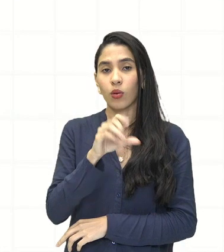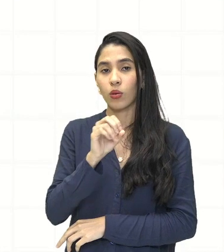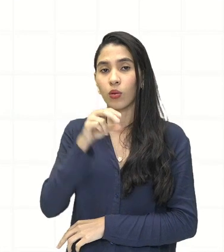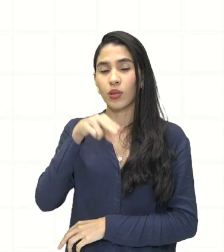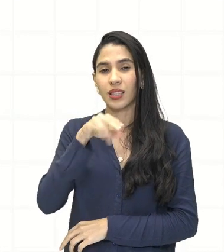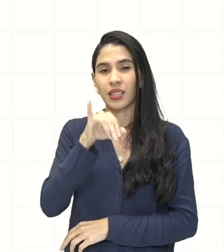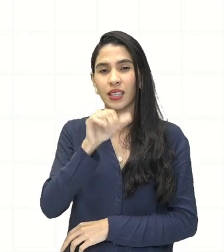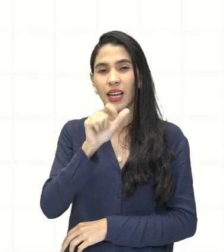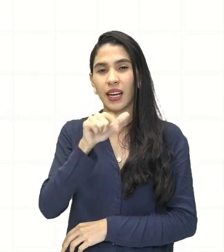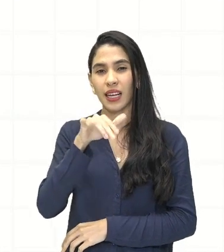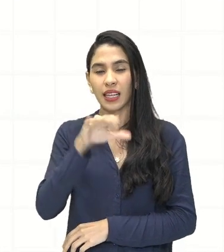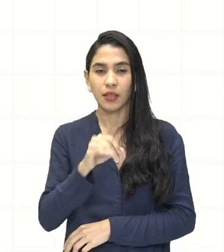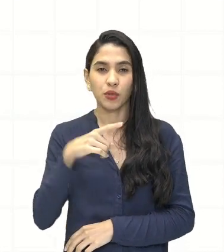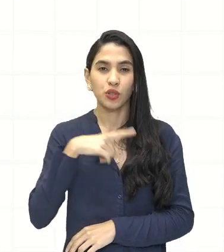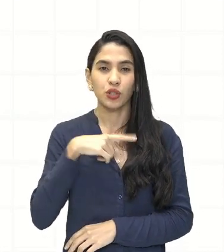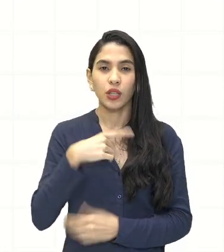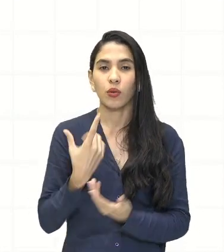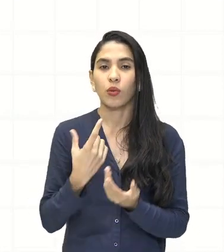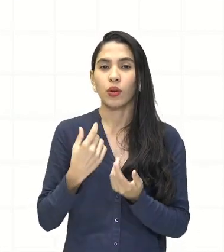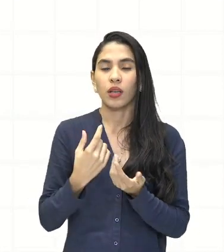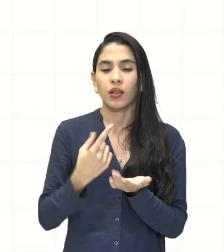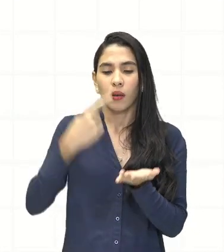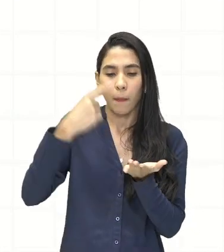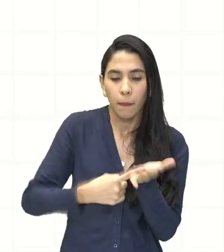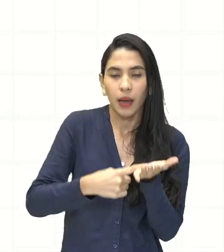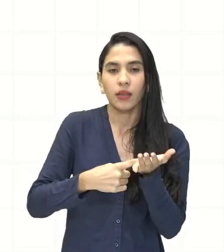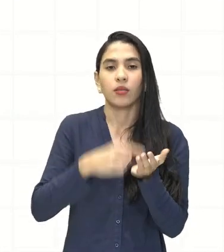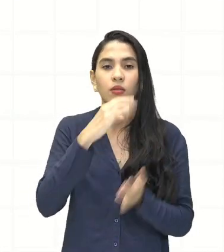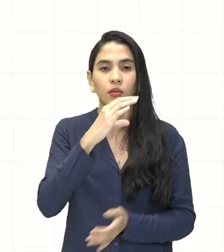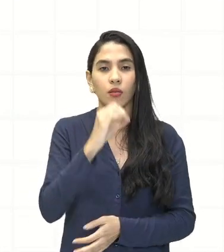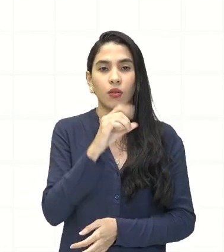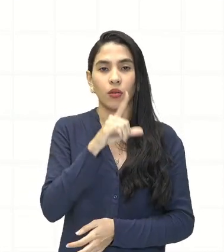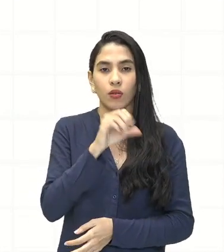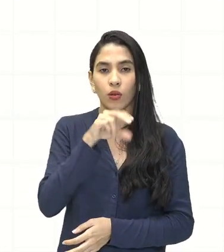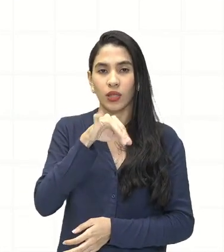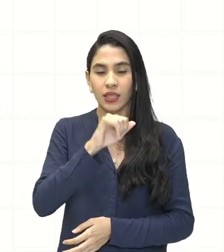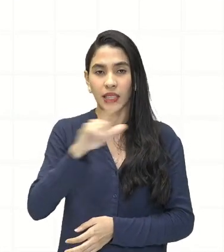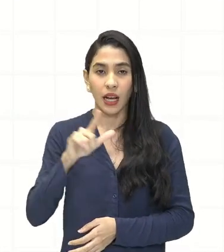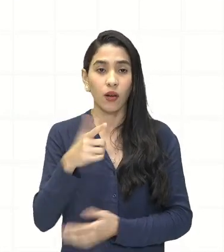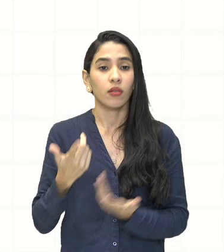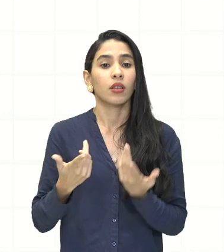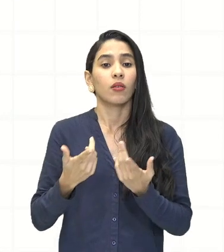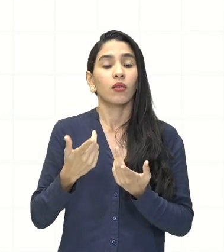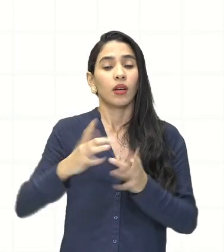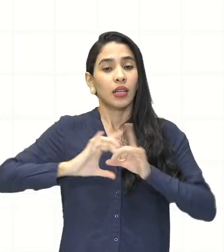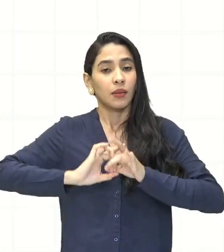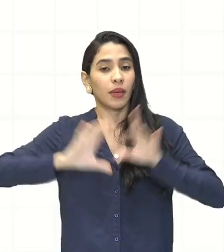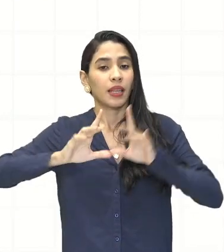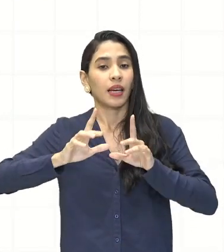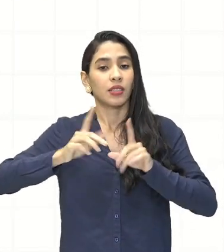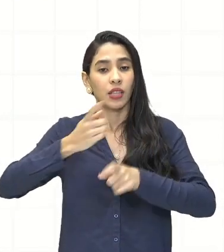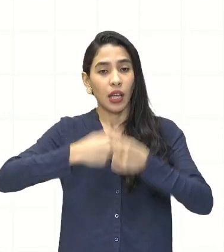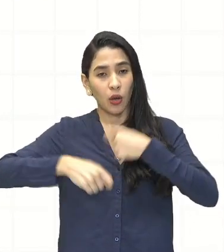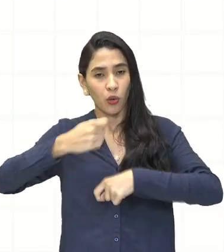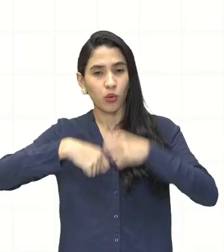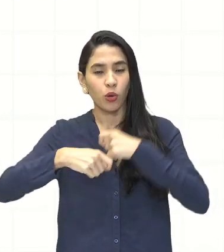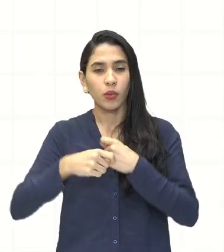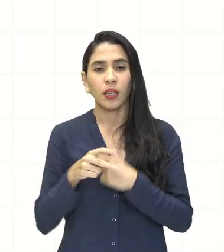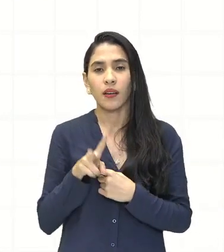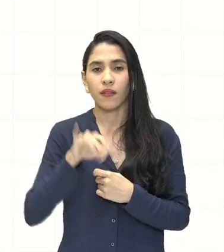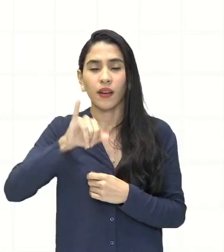havia ali o pacto colonial. Então a liberdade econômica vai favorecer uma certa